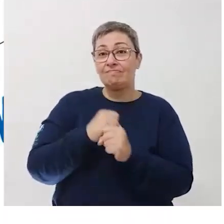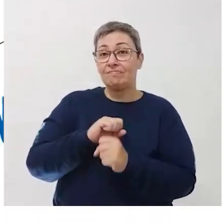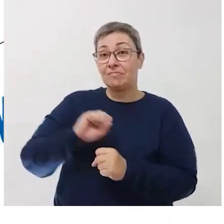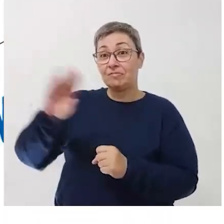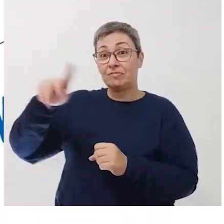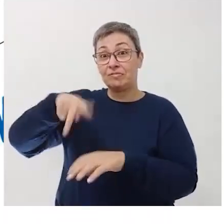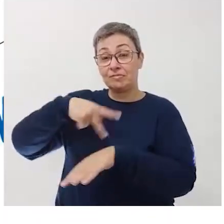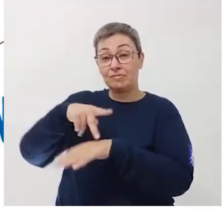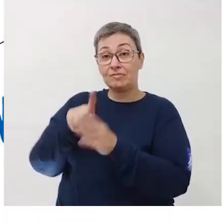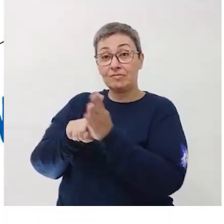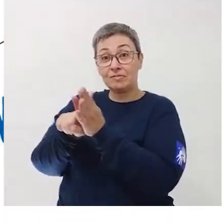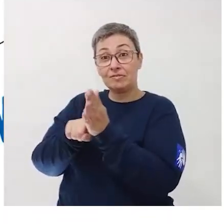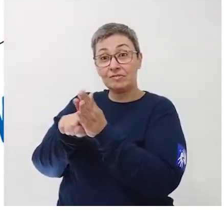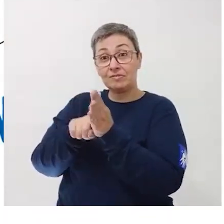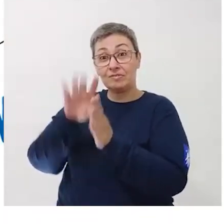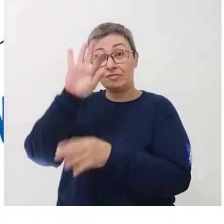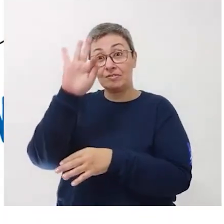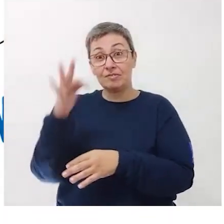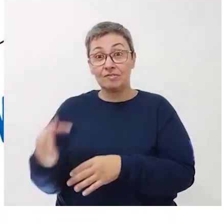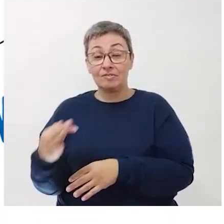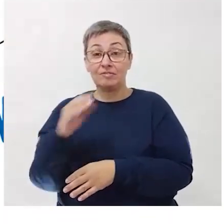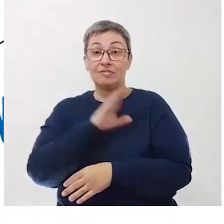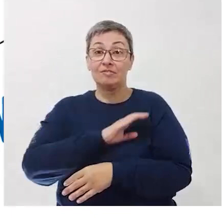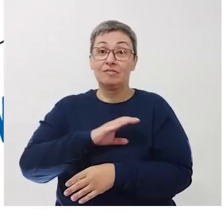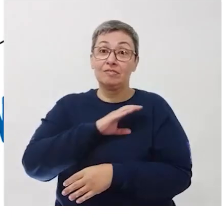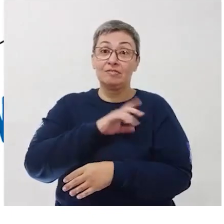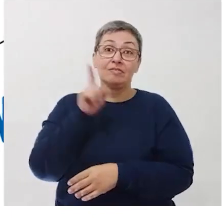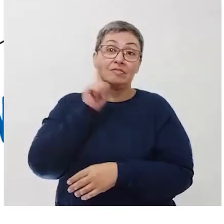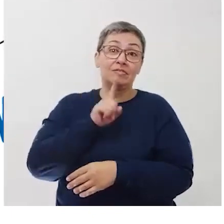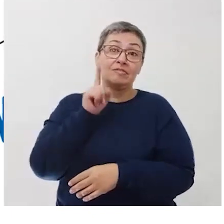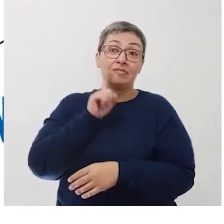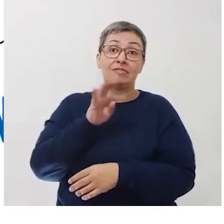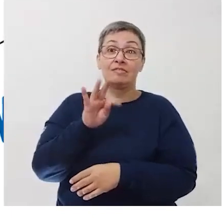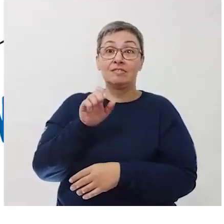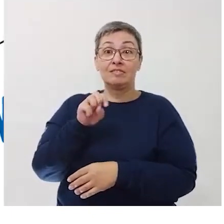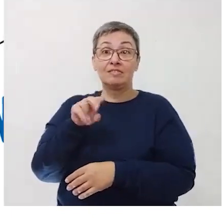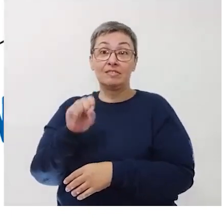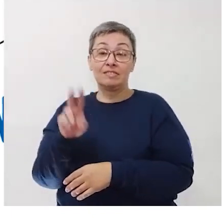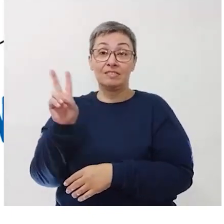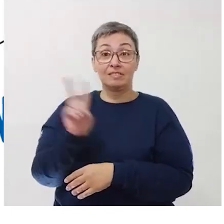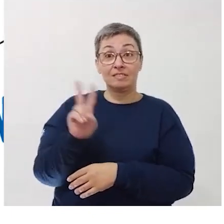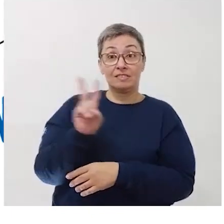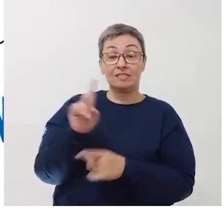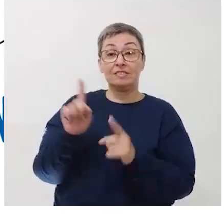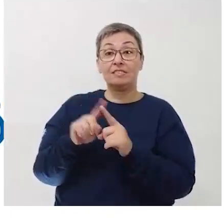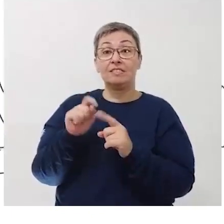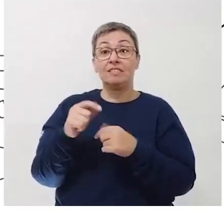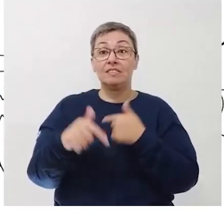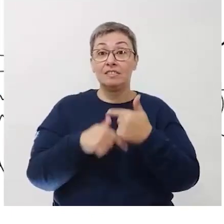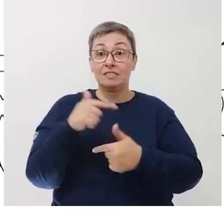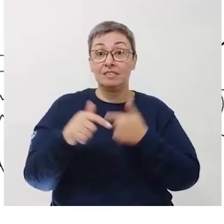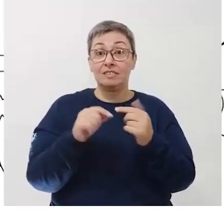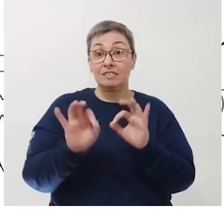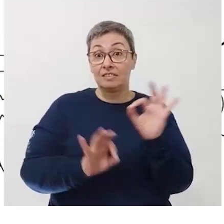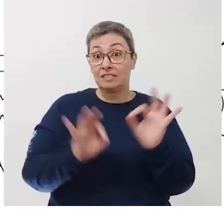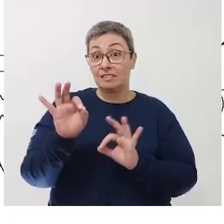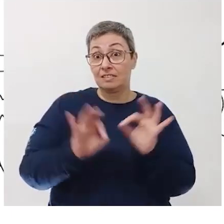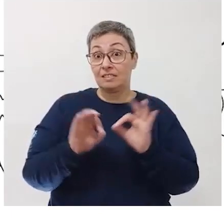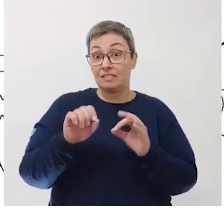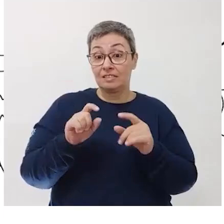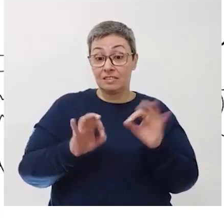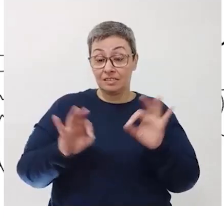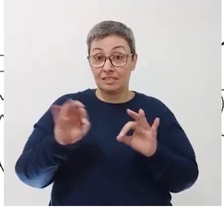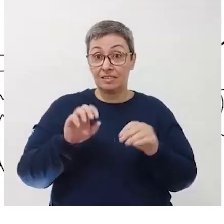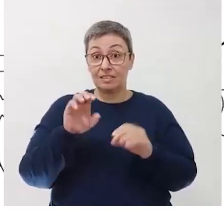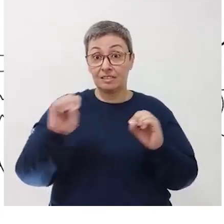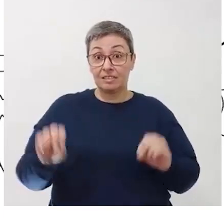exílio, se dedicou à pesquisa em países como França, Canadá, Estados Unidos, Tanzânia e Venezuela, onde atuou no planejamento de